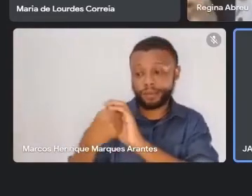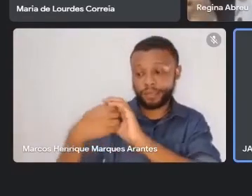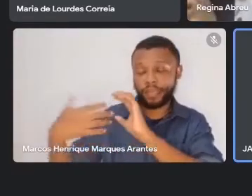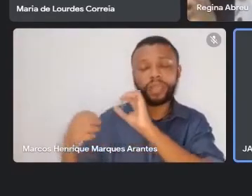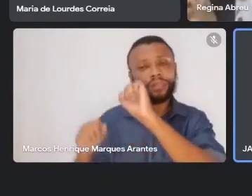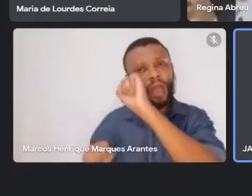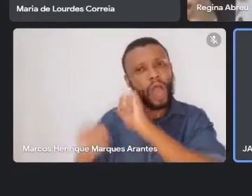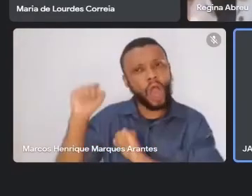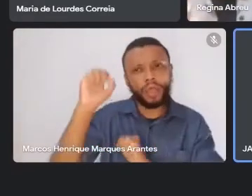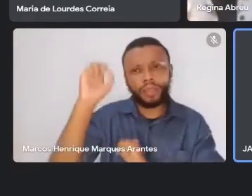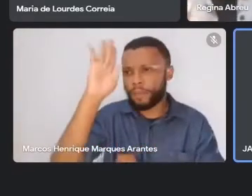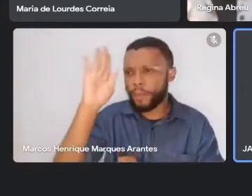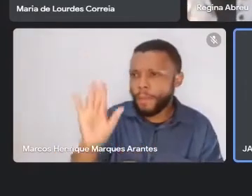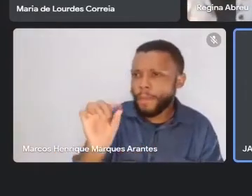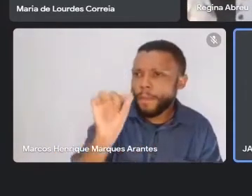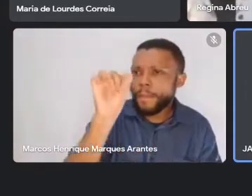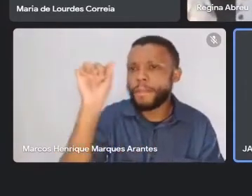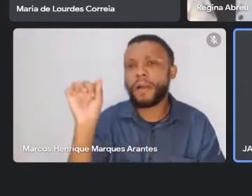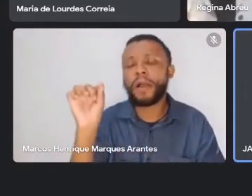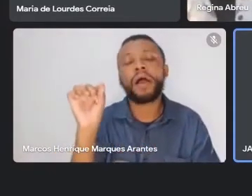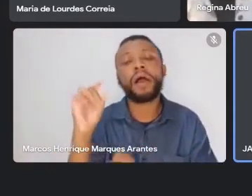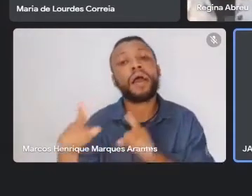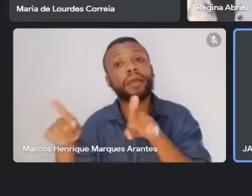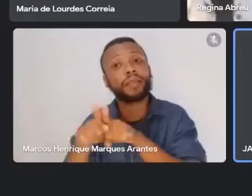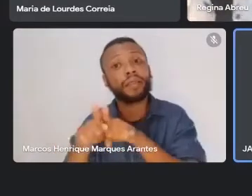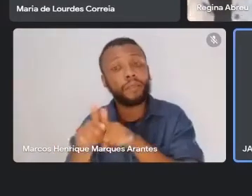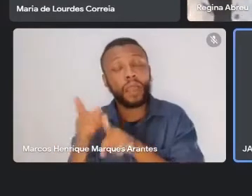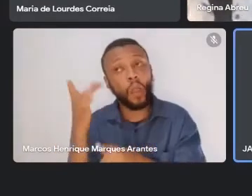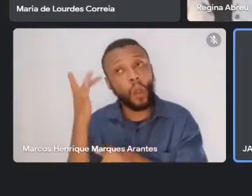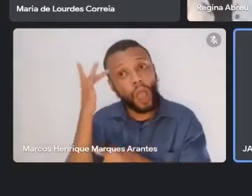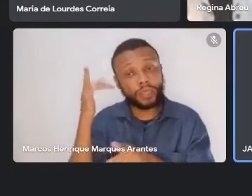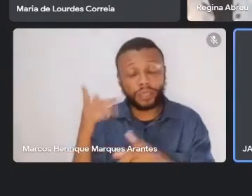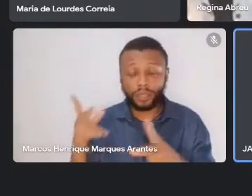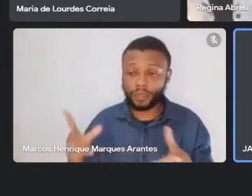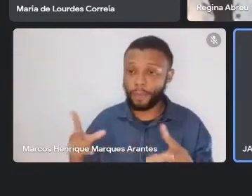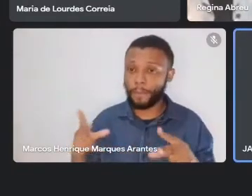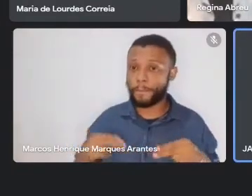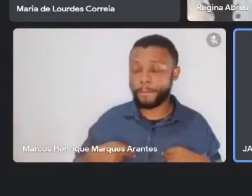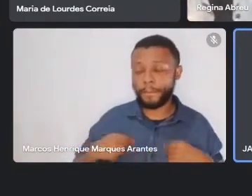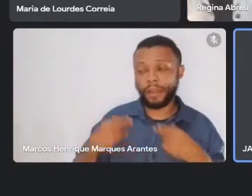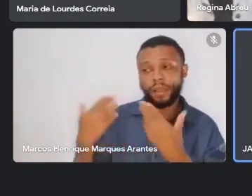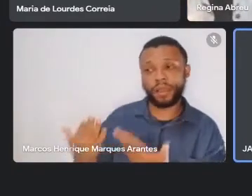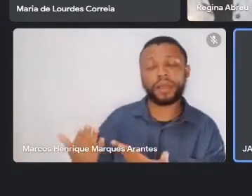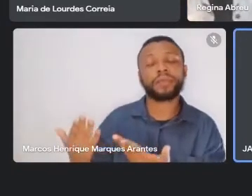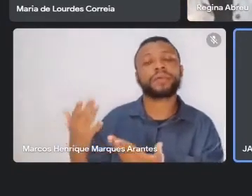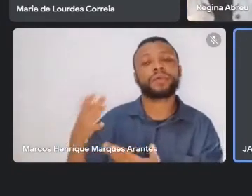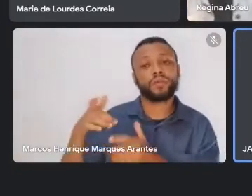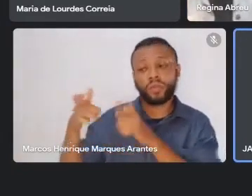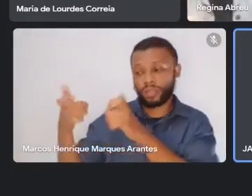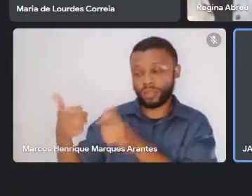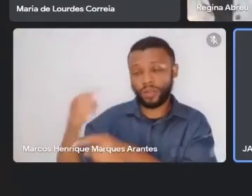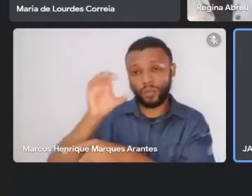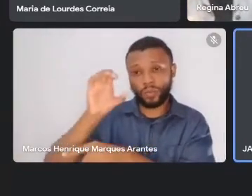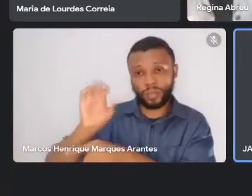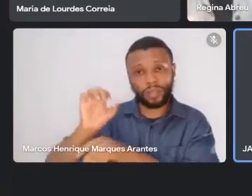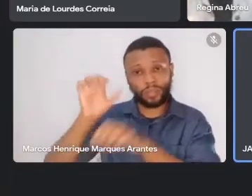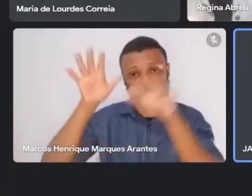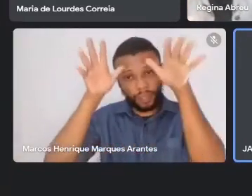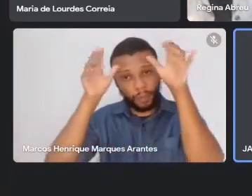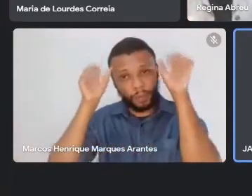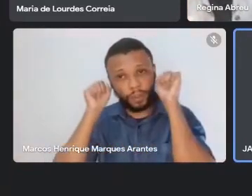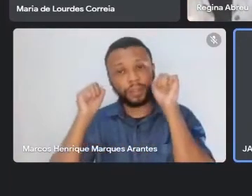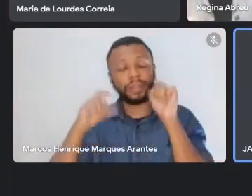da mesma forma que o Plástico de Casco e outros da nossa região amazônica, esse status,